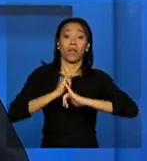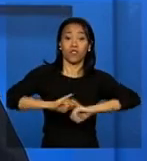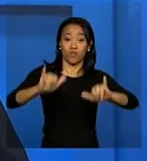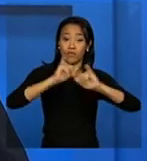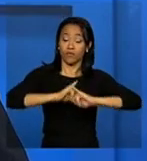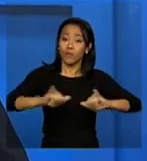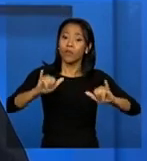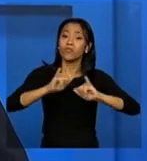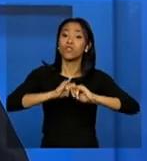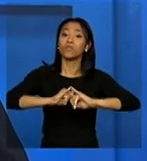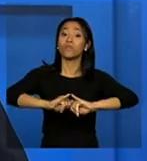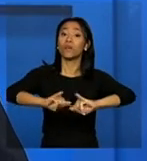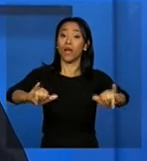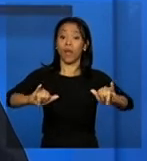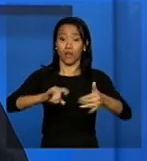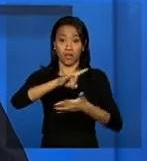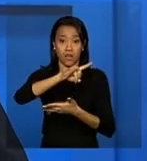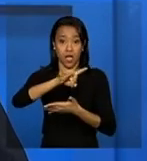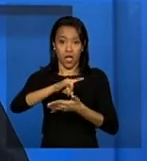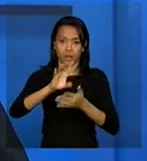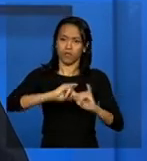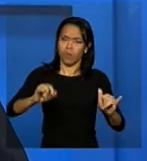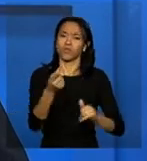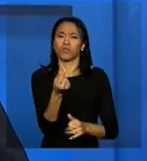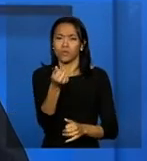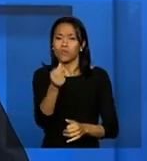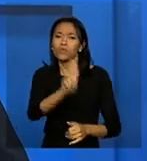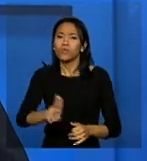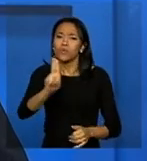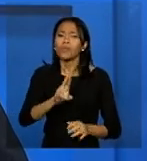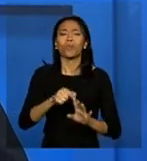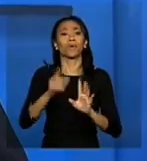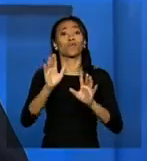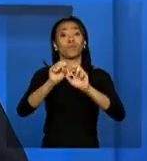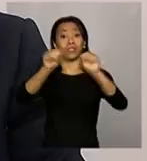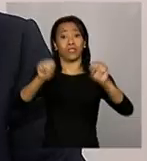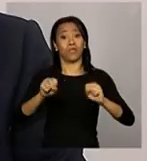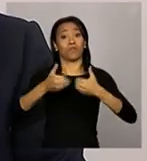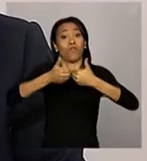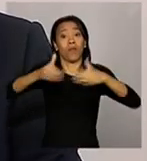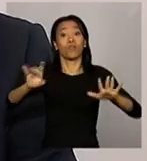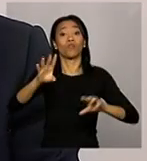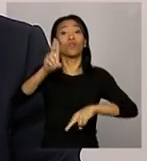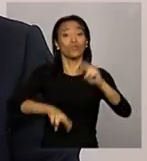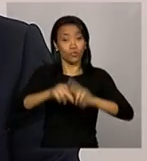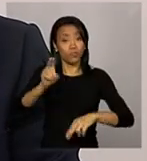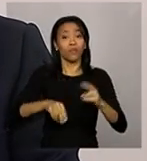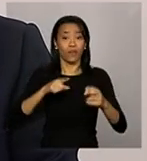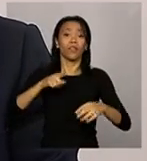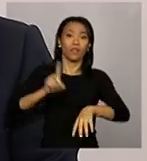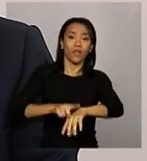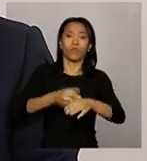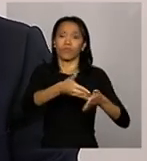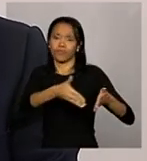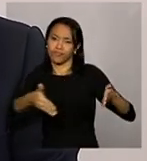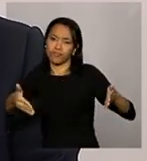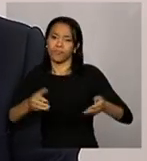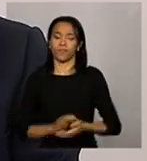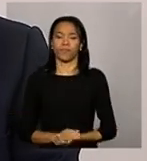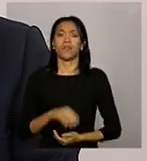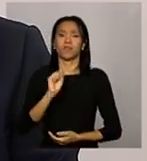nos suas webs, já que o sistema só foi disponibilizado em julho? Sim. Para o